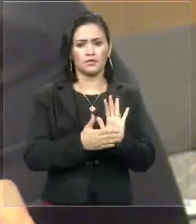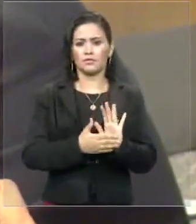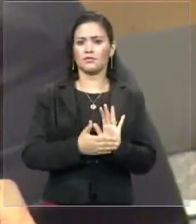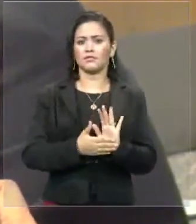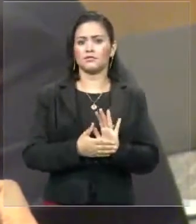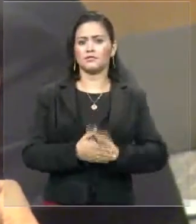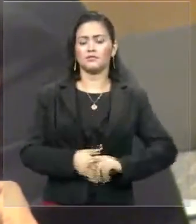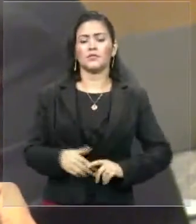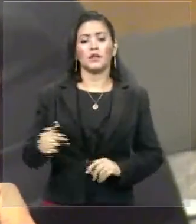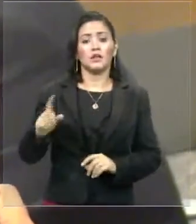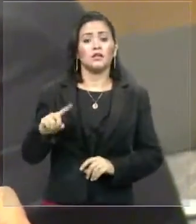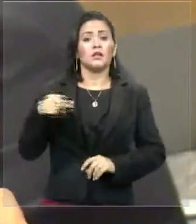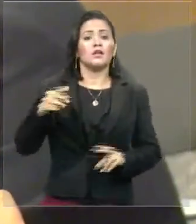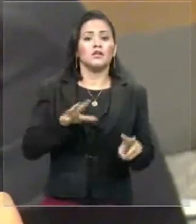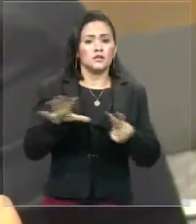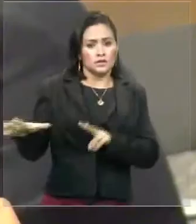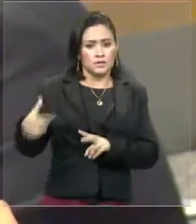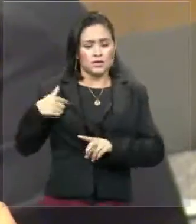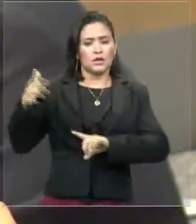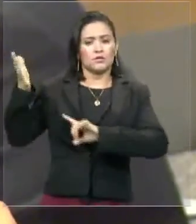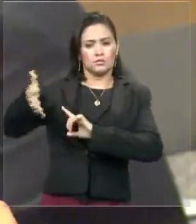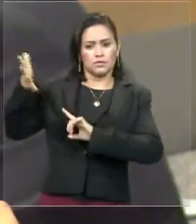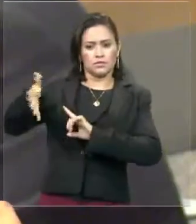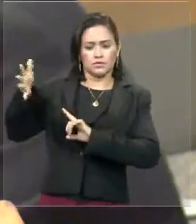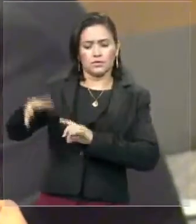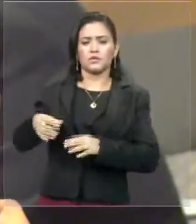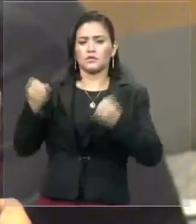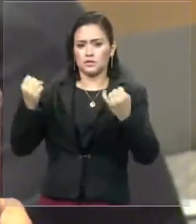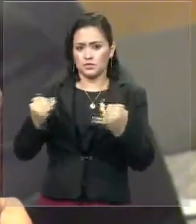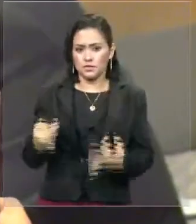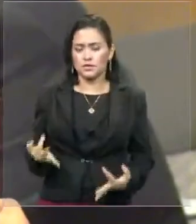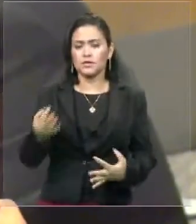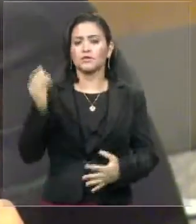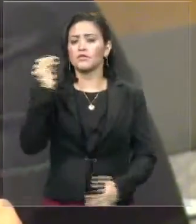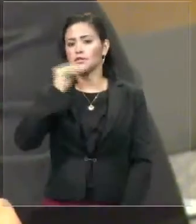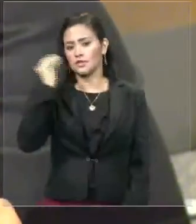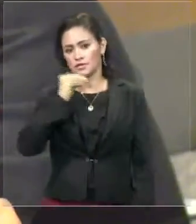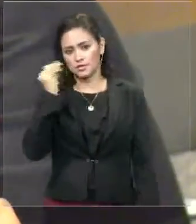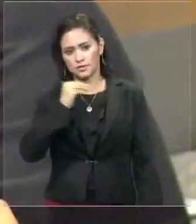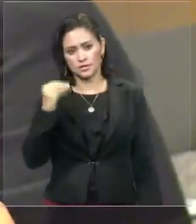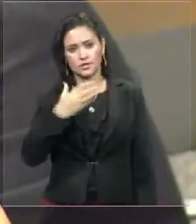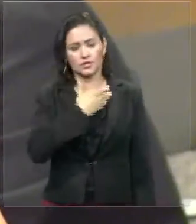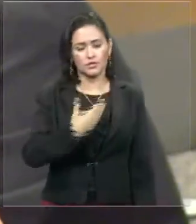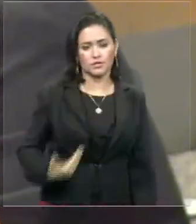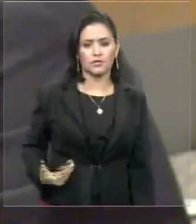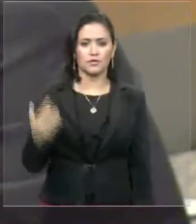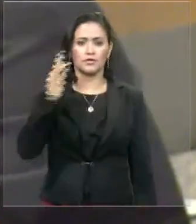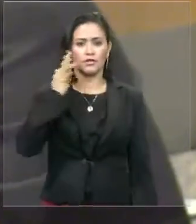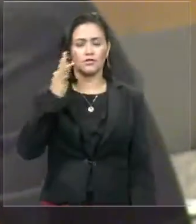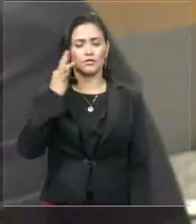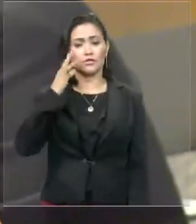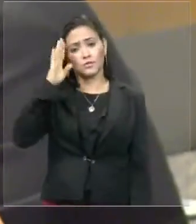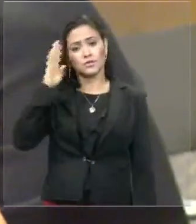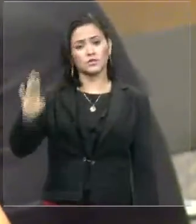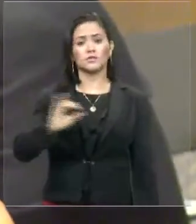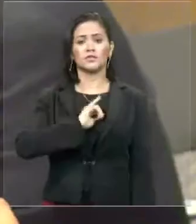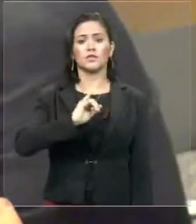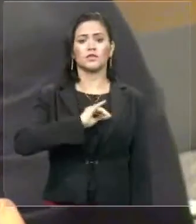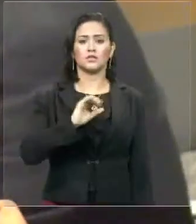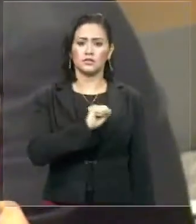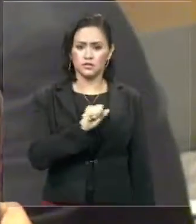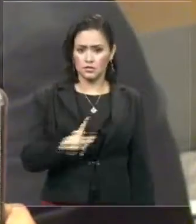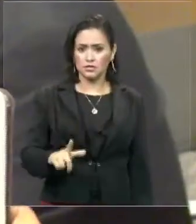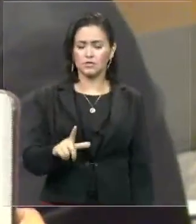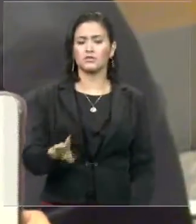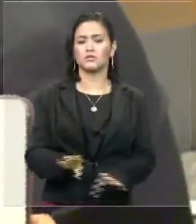semana falando justamente da fragilidade em todos os municípios do governo Flavio Dino a começar pelo município de Imperatriz e pelo município de São Luís.